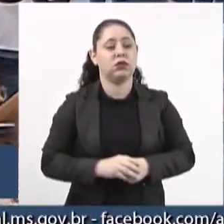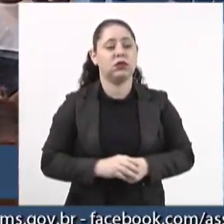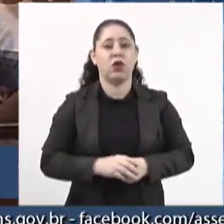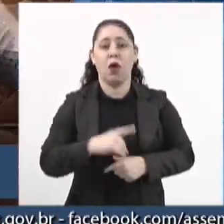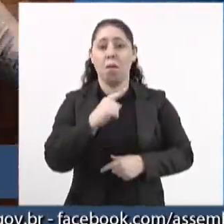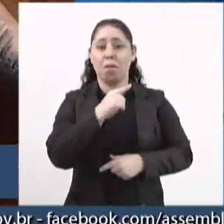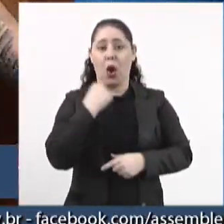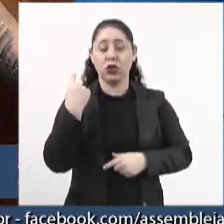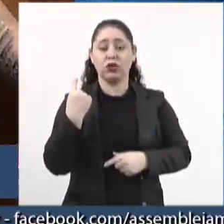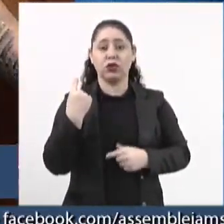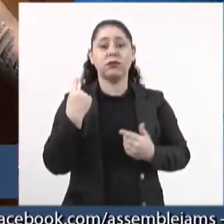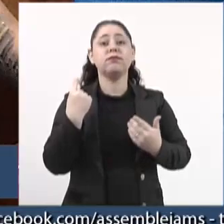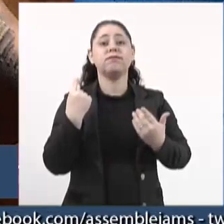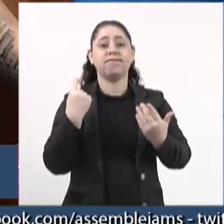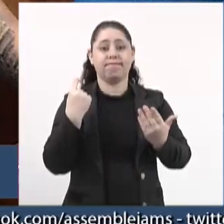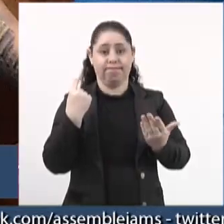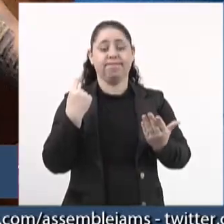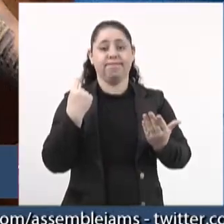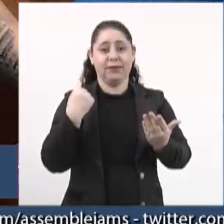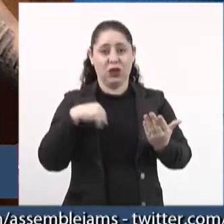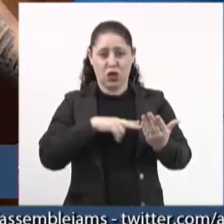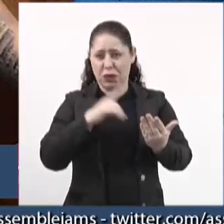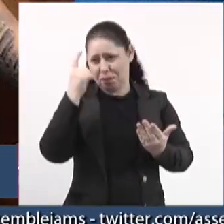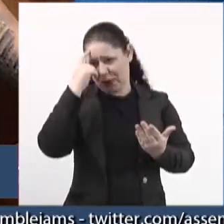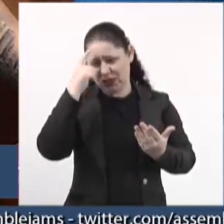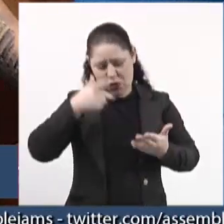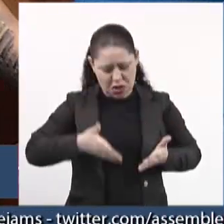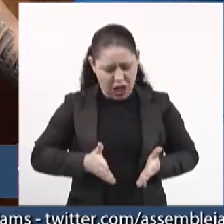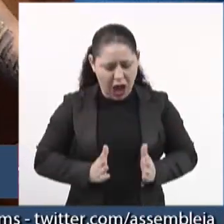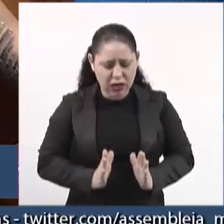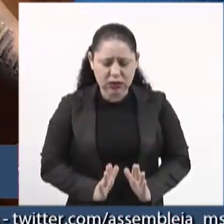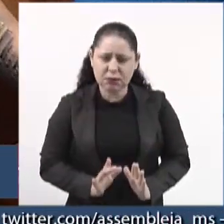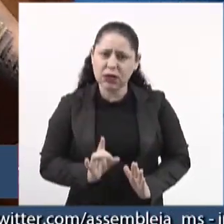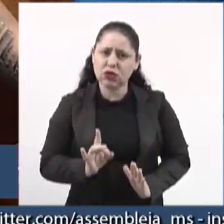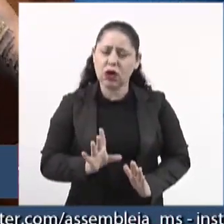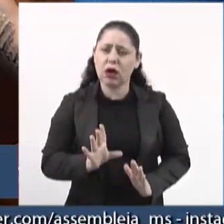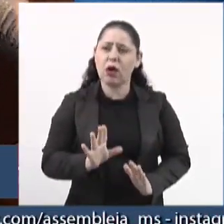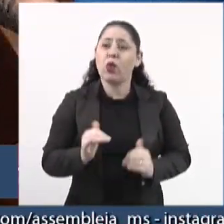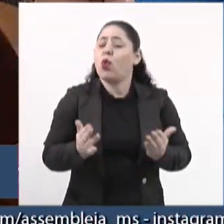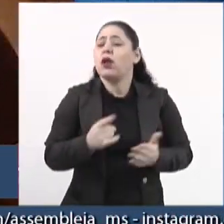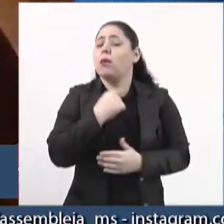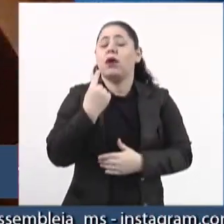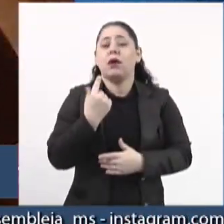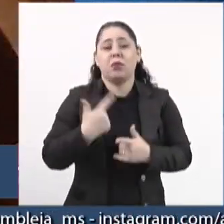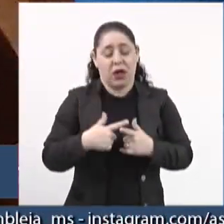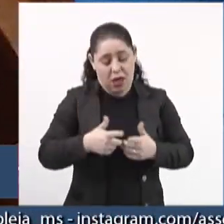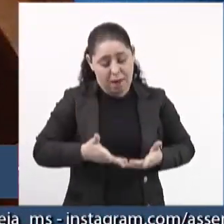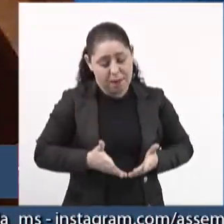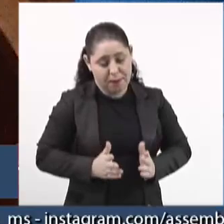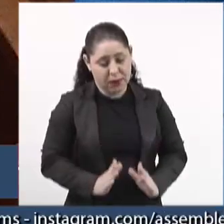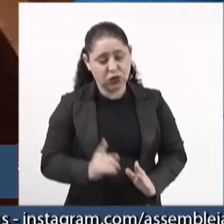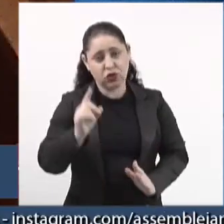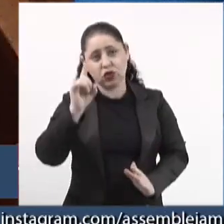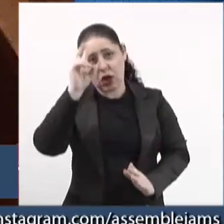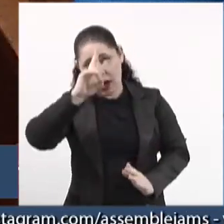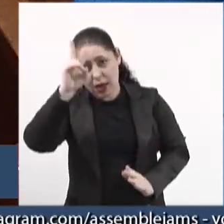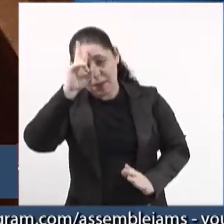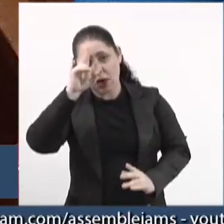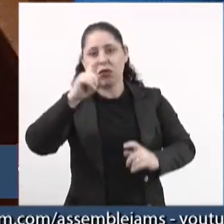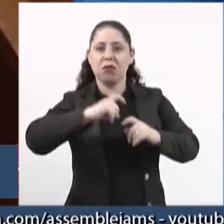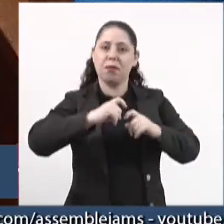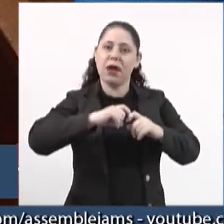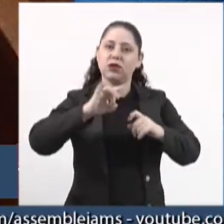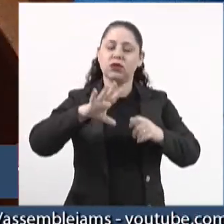óbito. A gente só pensa no nascimento, e no nascimento muitas vezes só se lembra do médico.